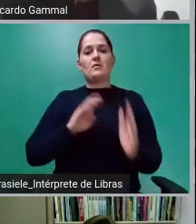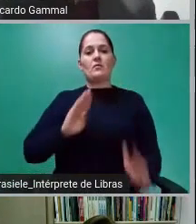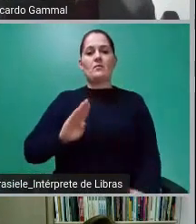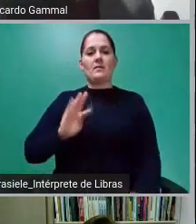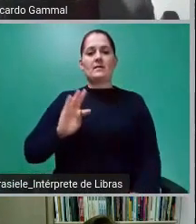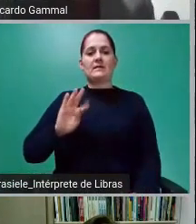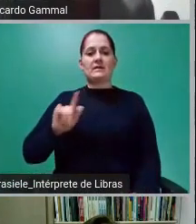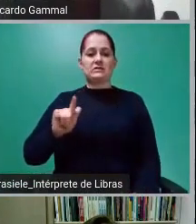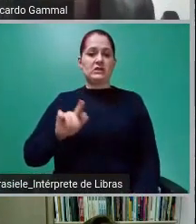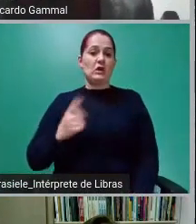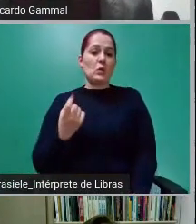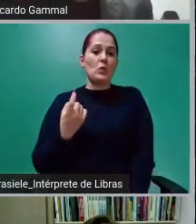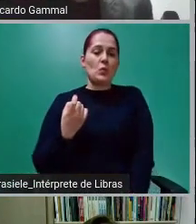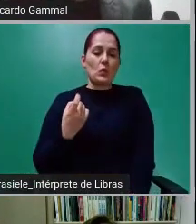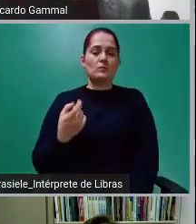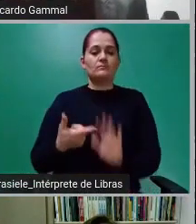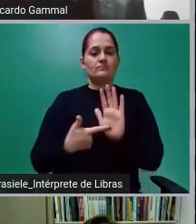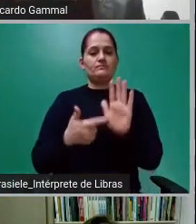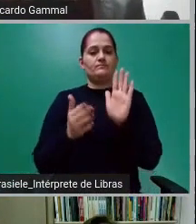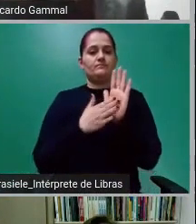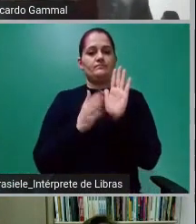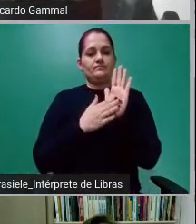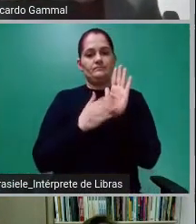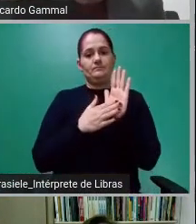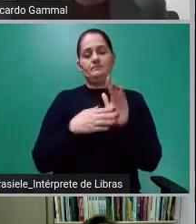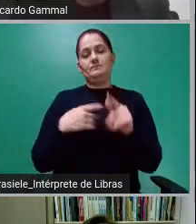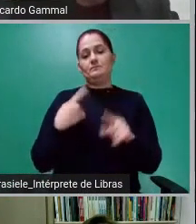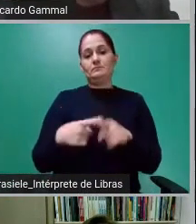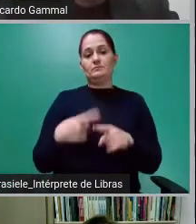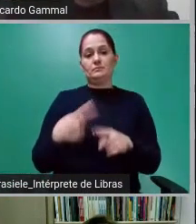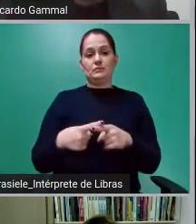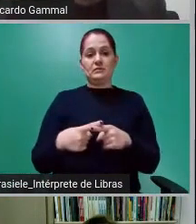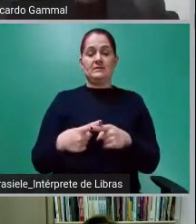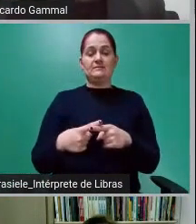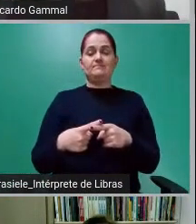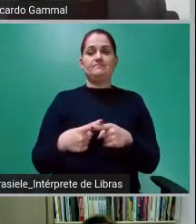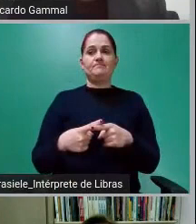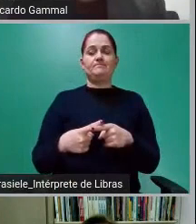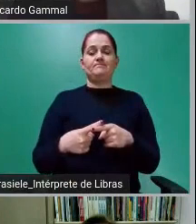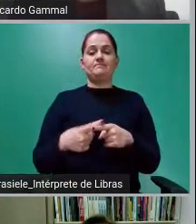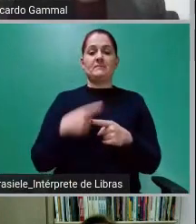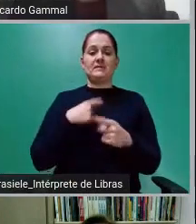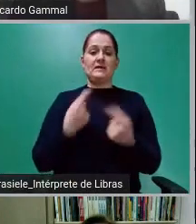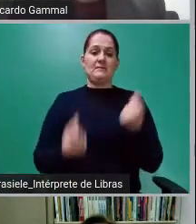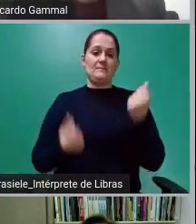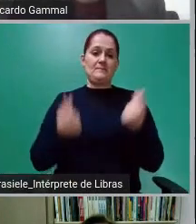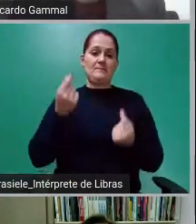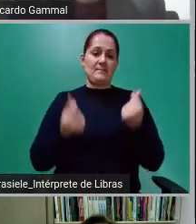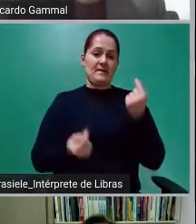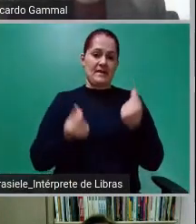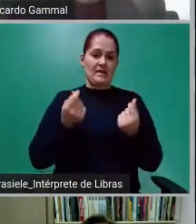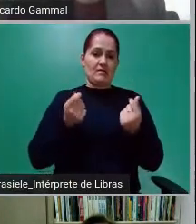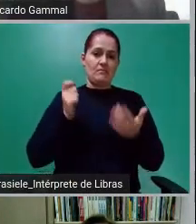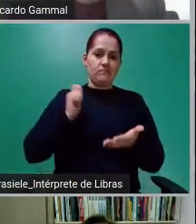apresentar proposta, porque, apesar do pregão ter chamado o interesse de